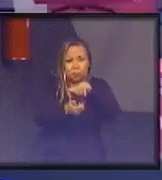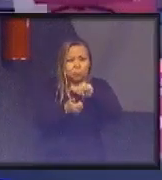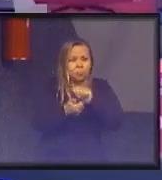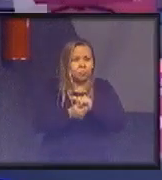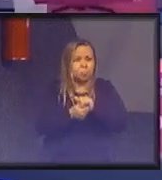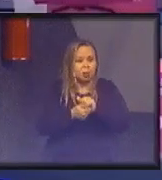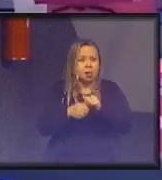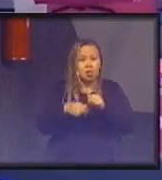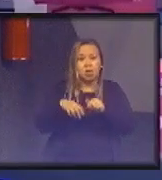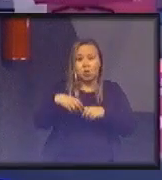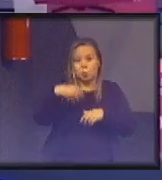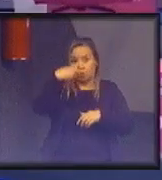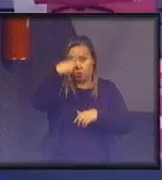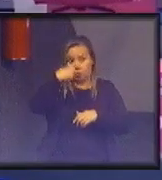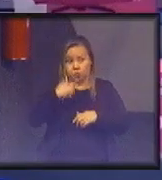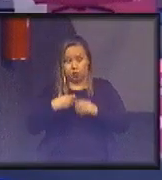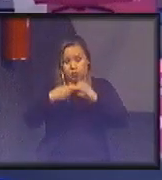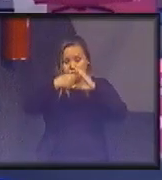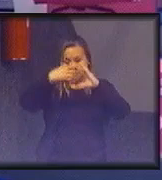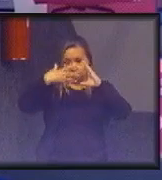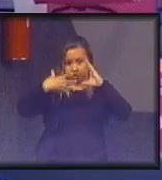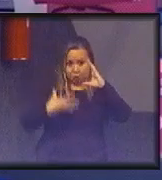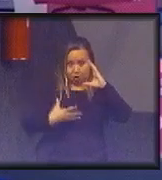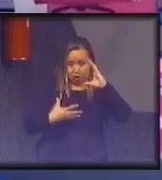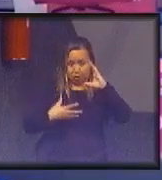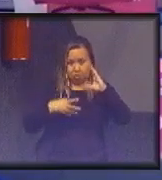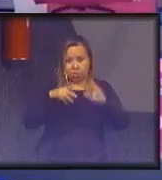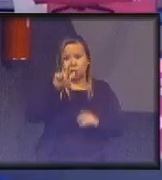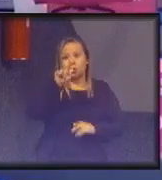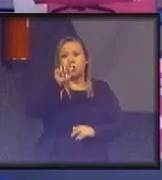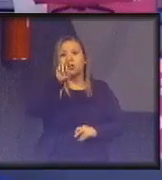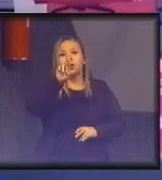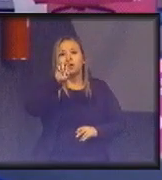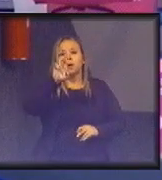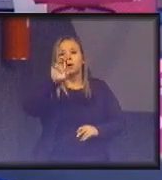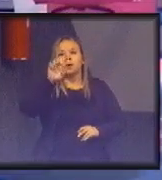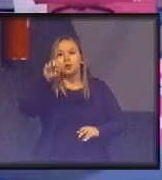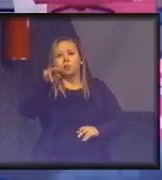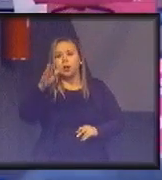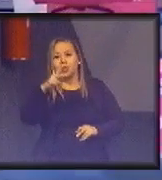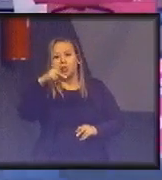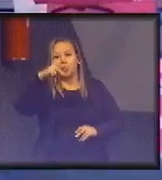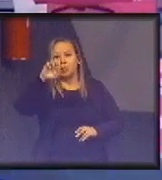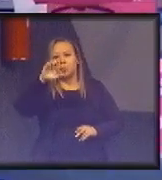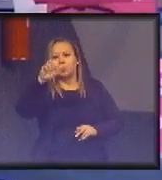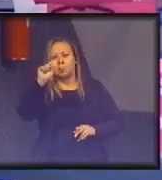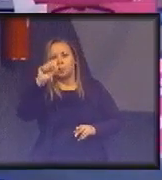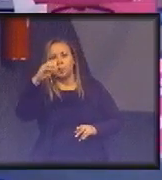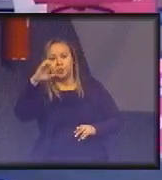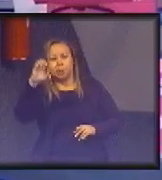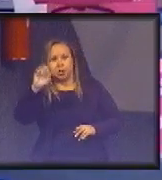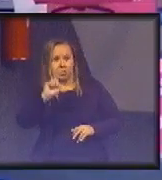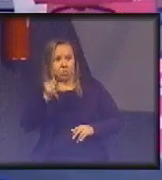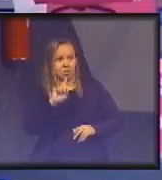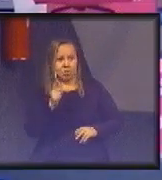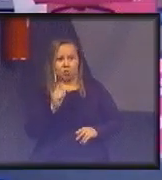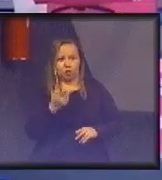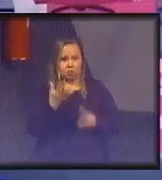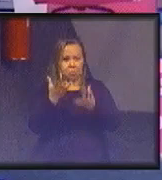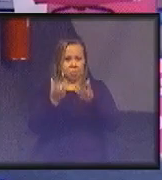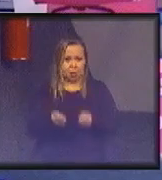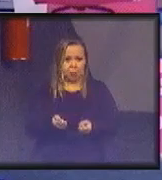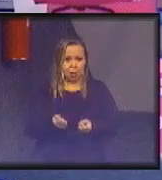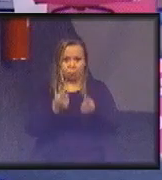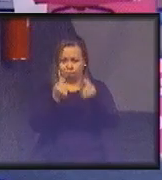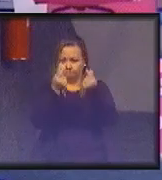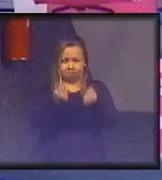com uma característica. O Greenpeace, na verdade, não recebe dinheiro nem de empresa, nem de governo, e tem milhões de